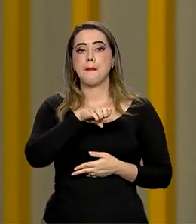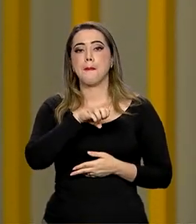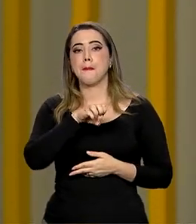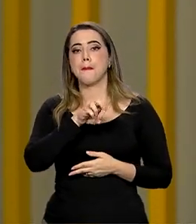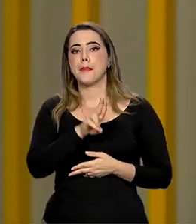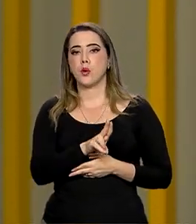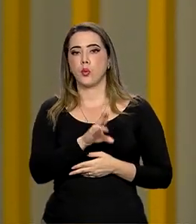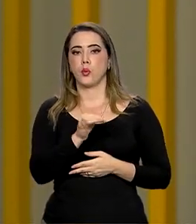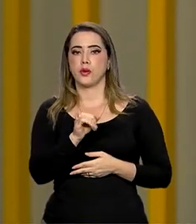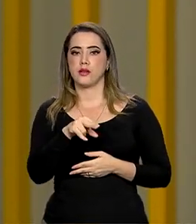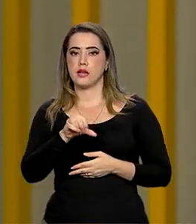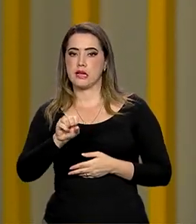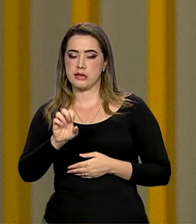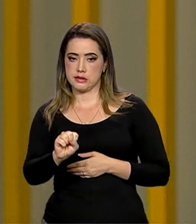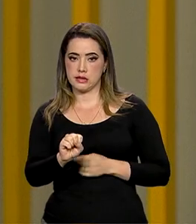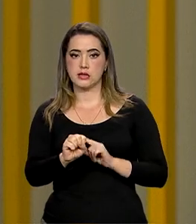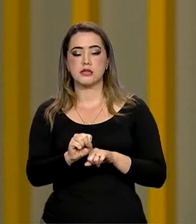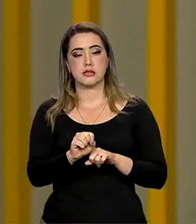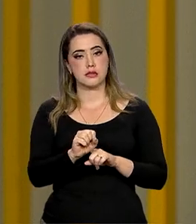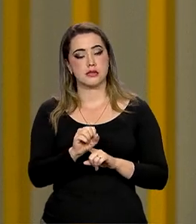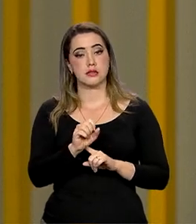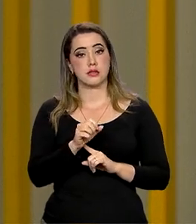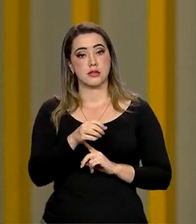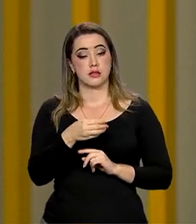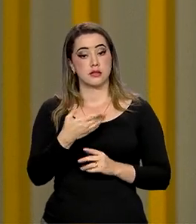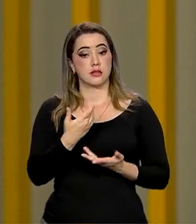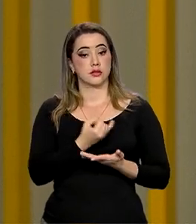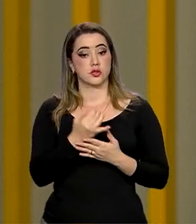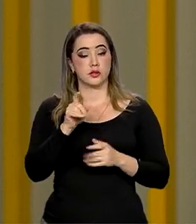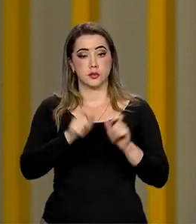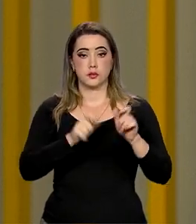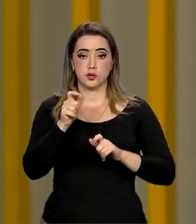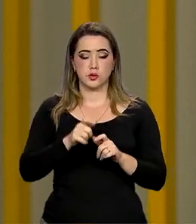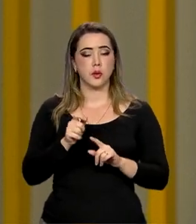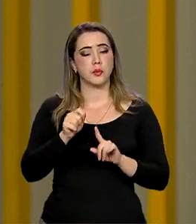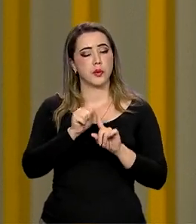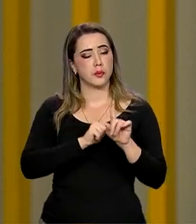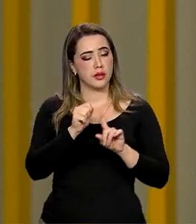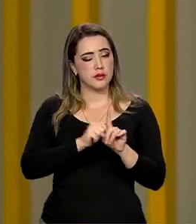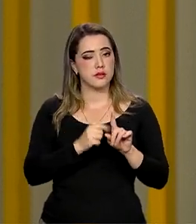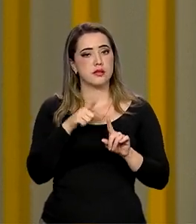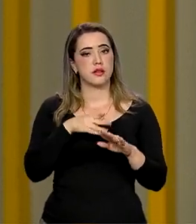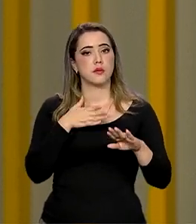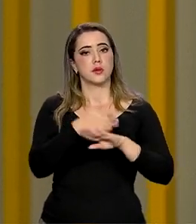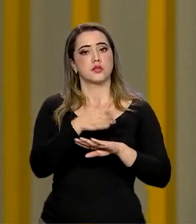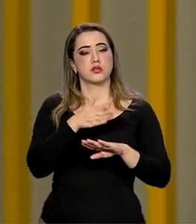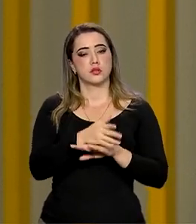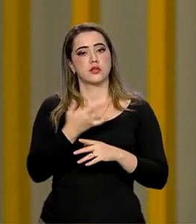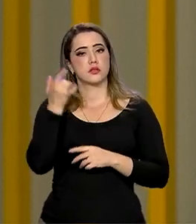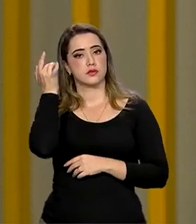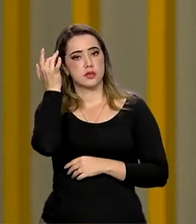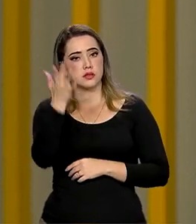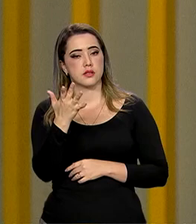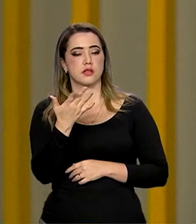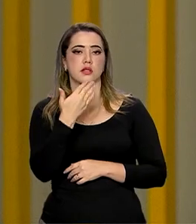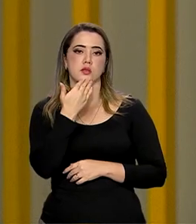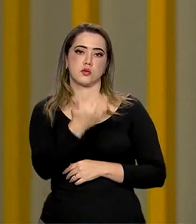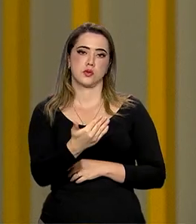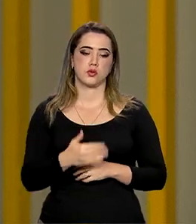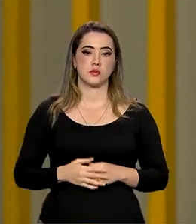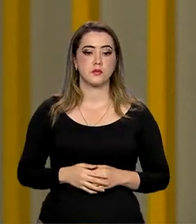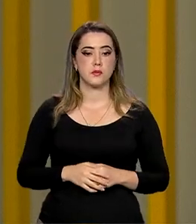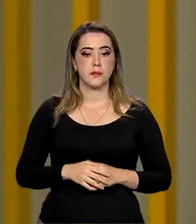milhões de brasileiros por mês, ele acaba sendo a porta de entrada facilitada do requerimento.